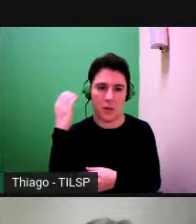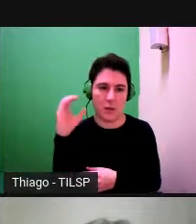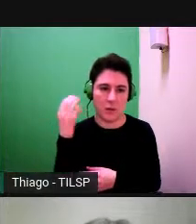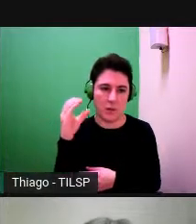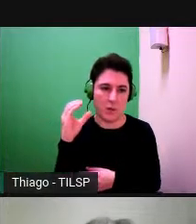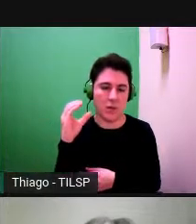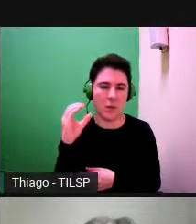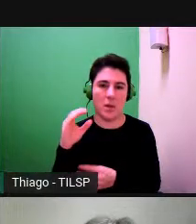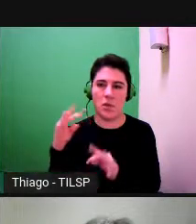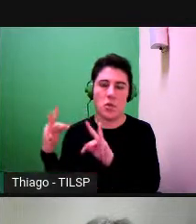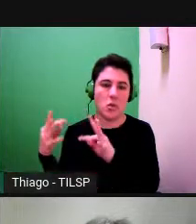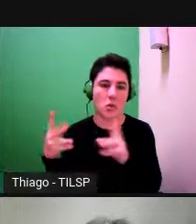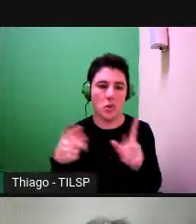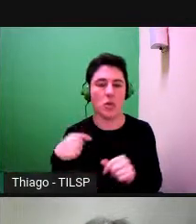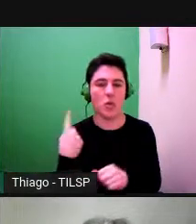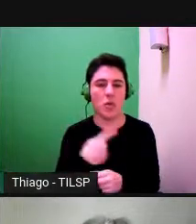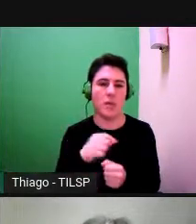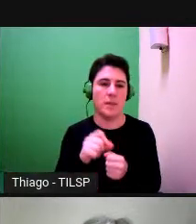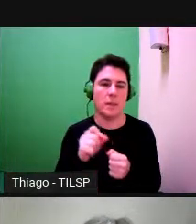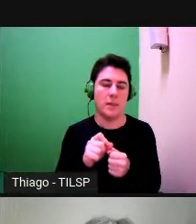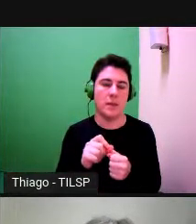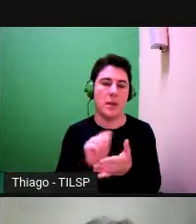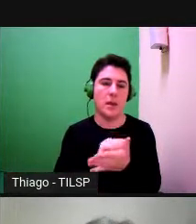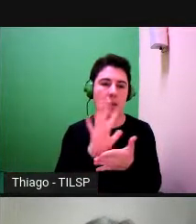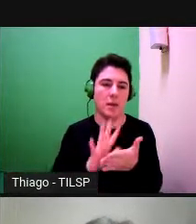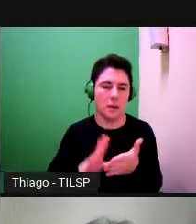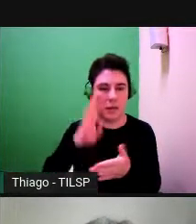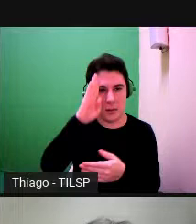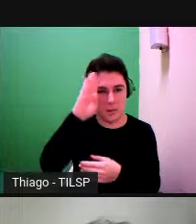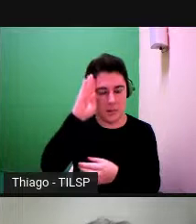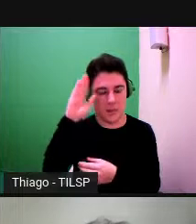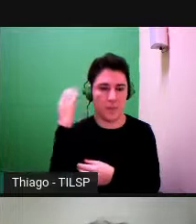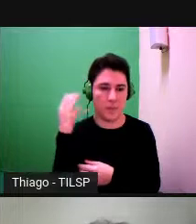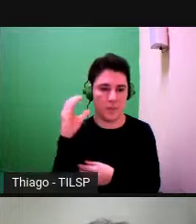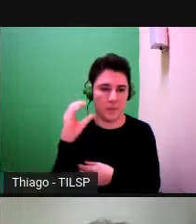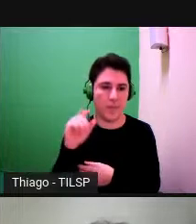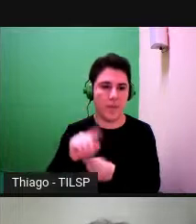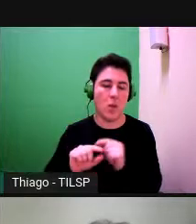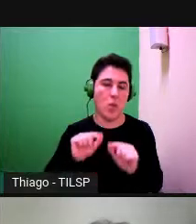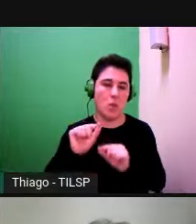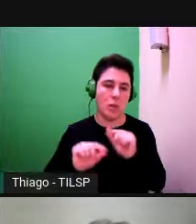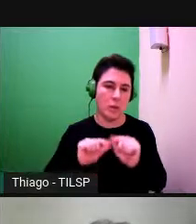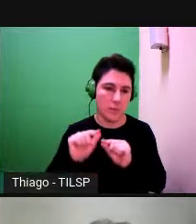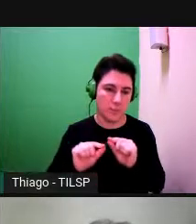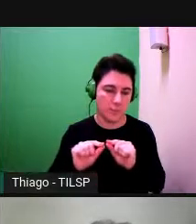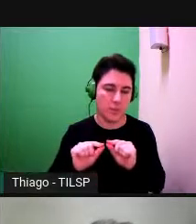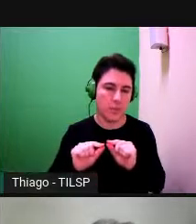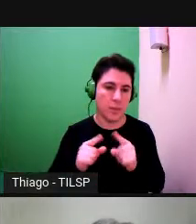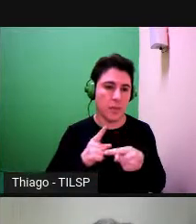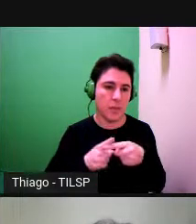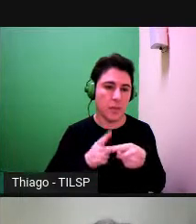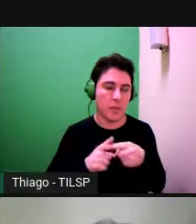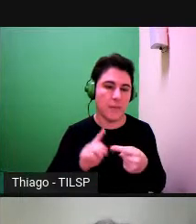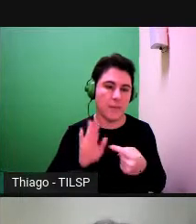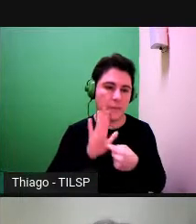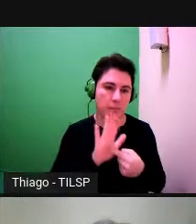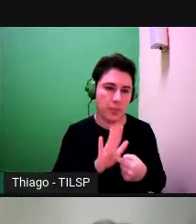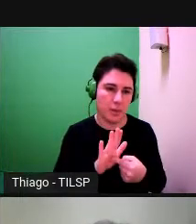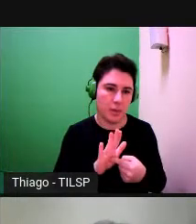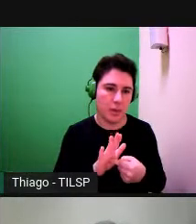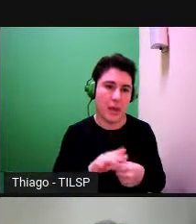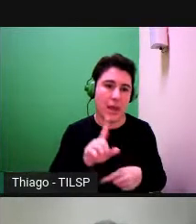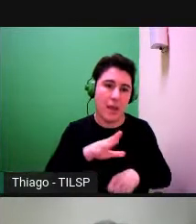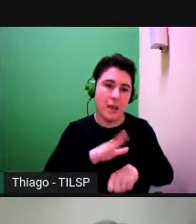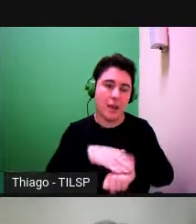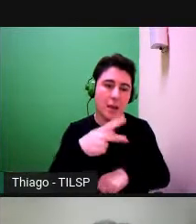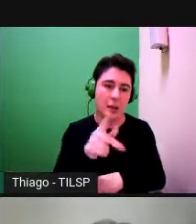toda a gente faz na atividade académica e científica consiste em repor em circulação que já se sabia quer dizer cada pessoa